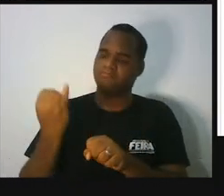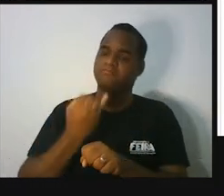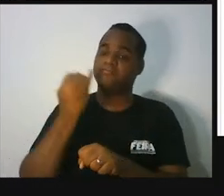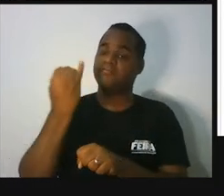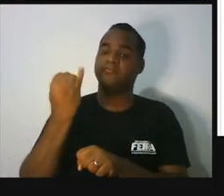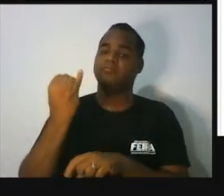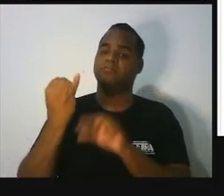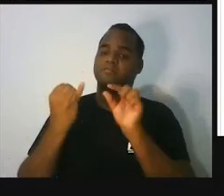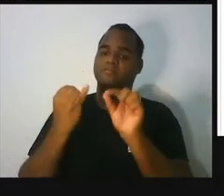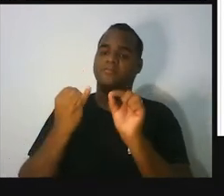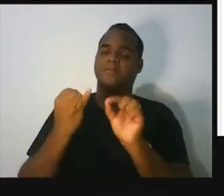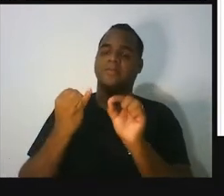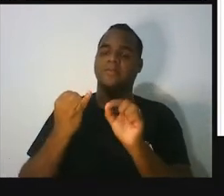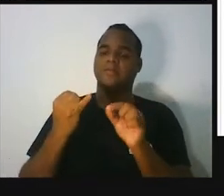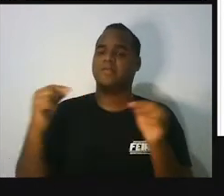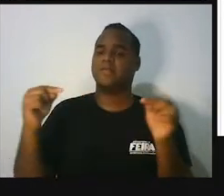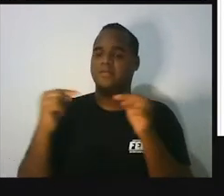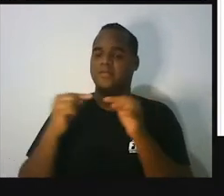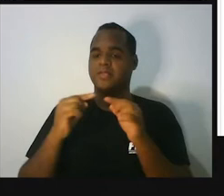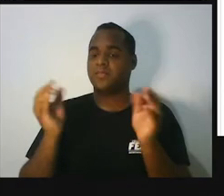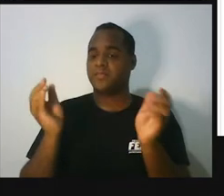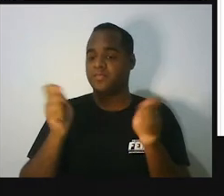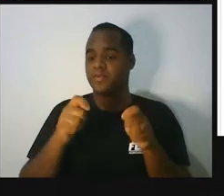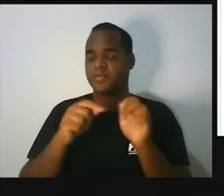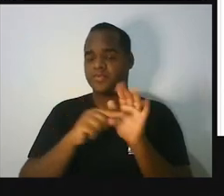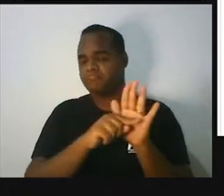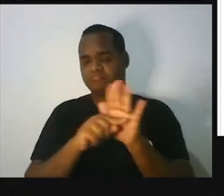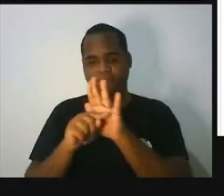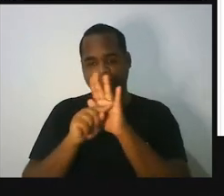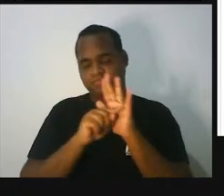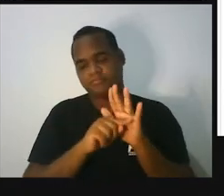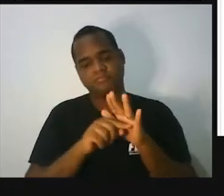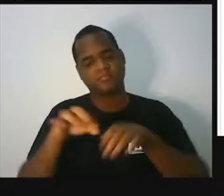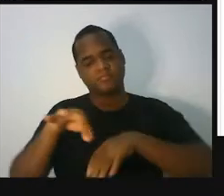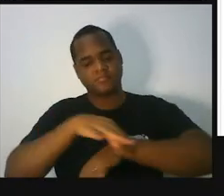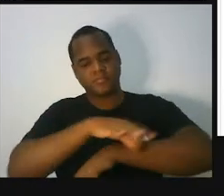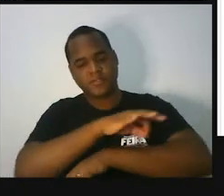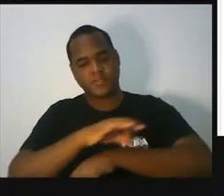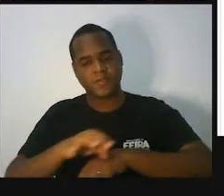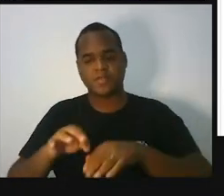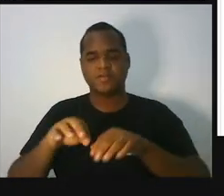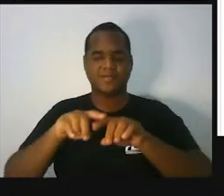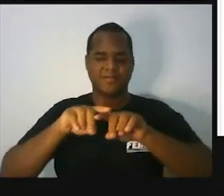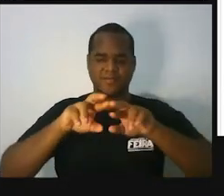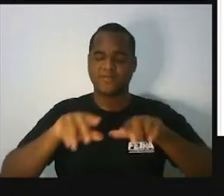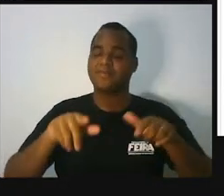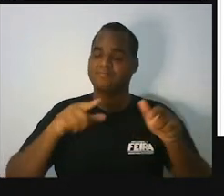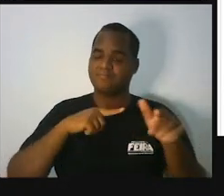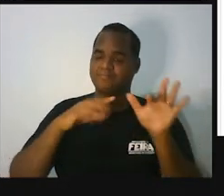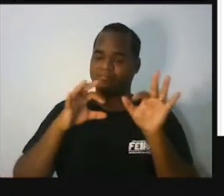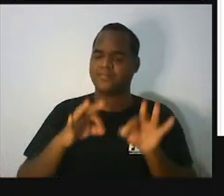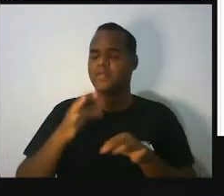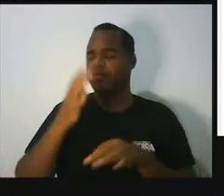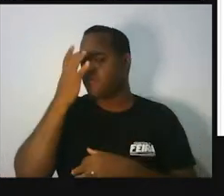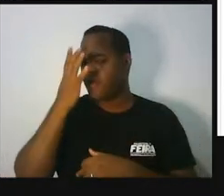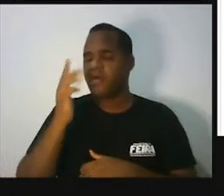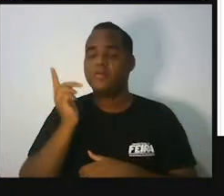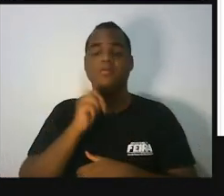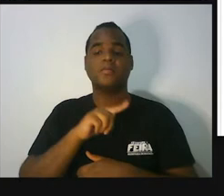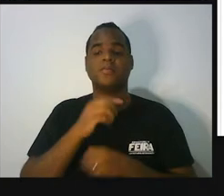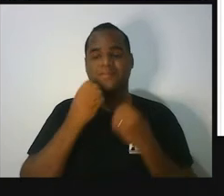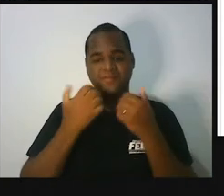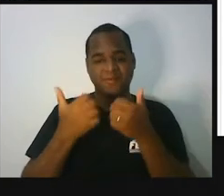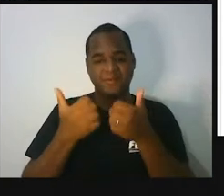contribuição para a arquitetura e a engenharia, certo? E é muito fácil de ver isso,